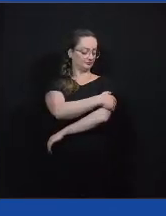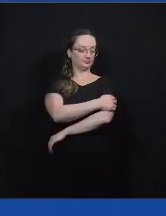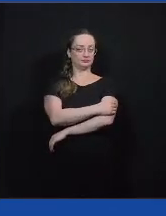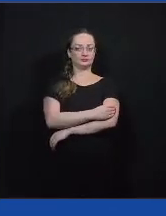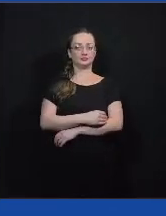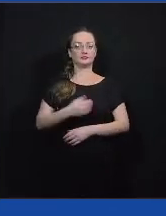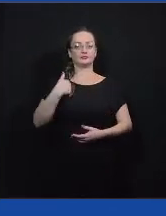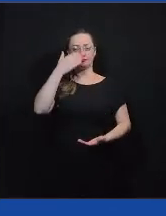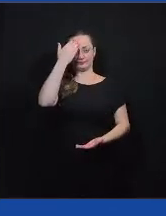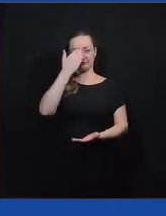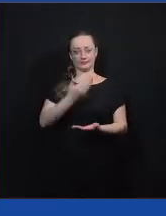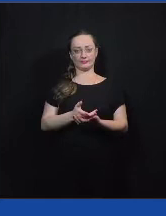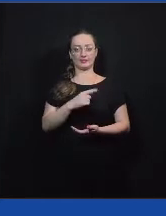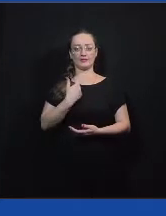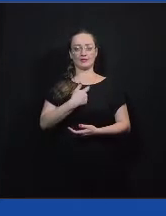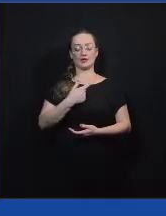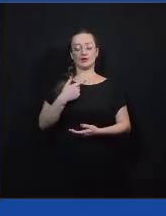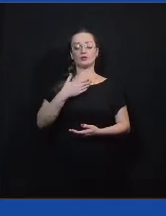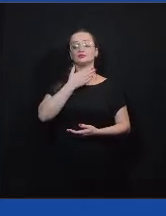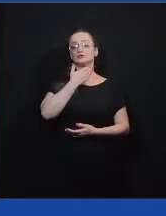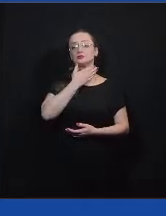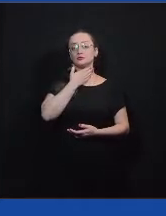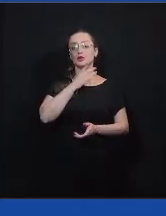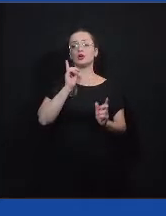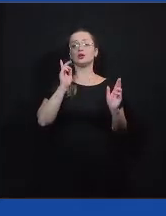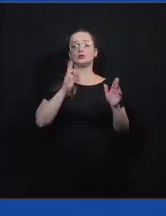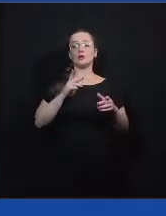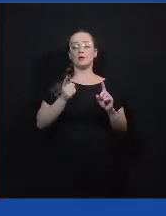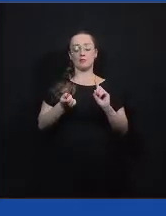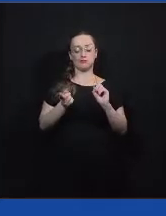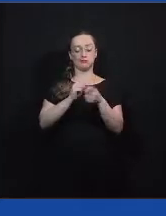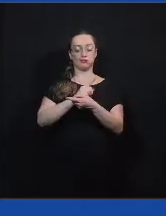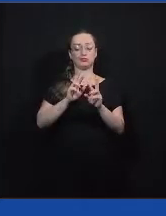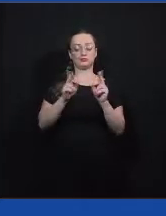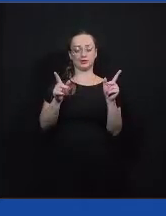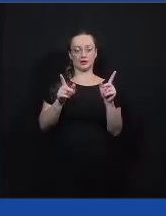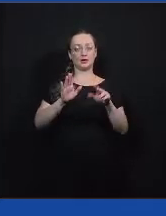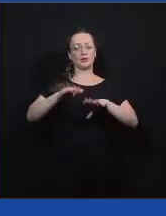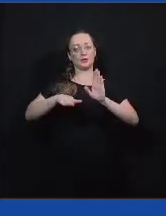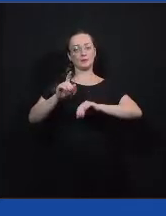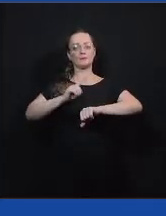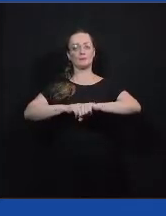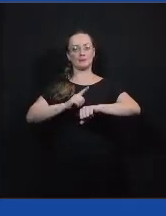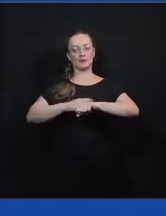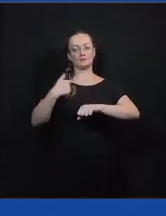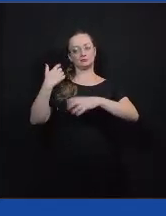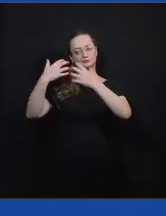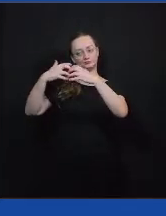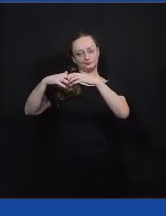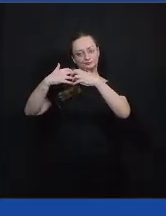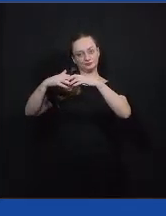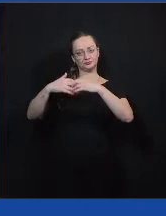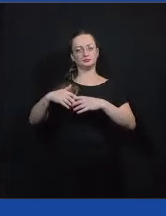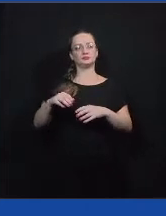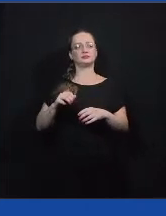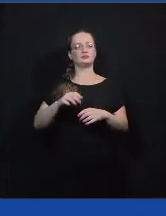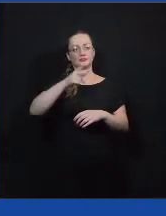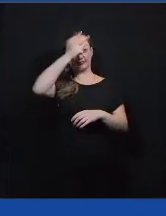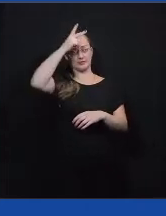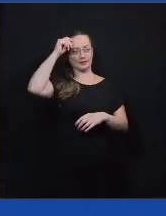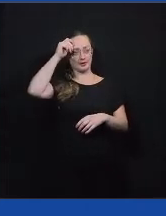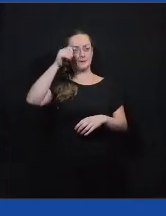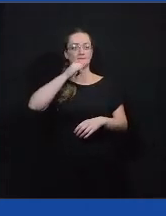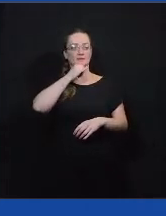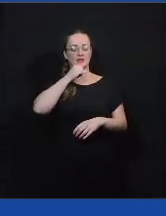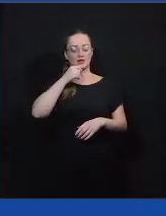mesmo quando as nossas vozes possam estar divergentes, em muitos momentos, e vamos pensar em âmbito municipal aqui, por exemplo, que é o caso que a gente